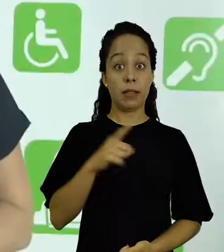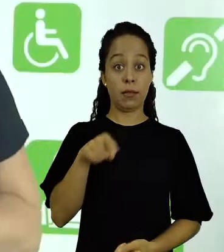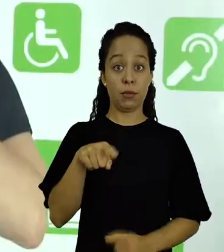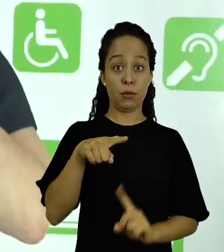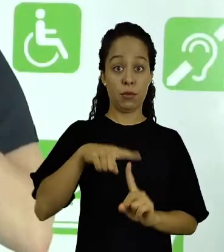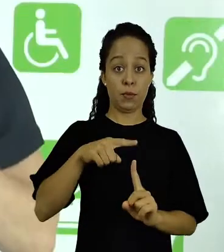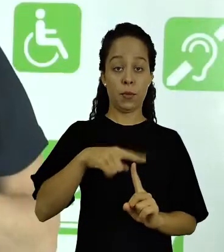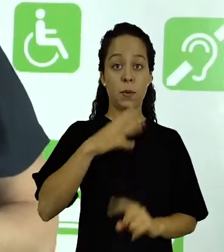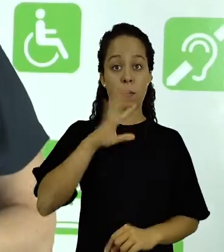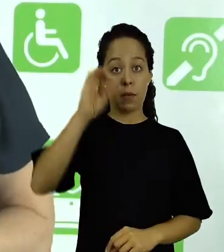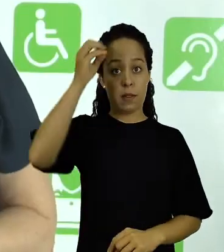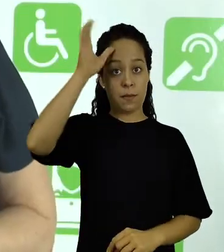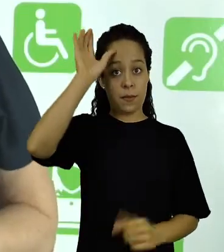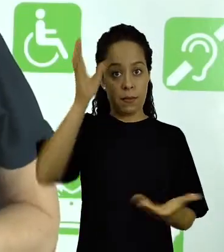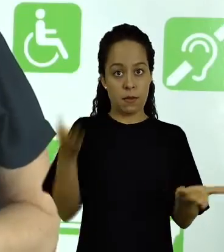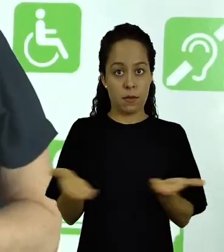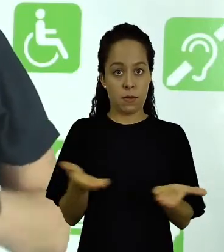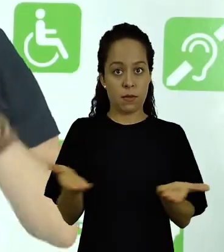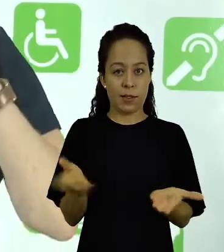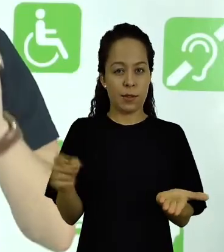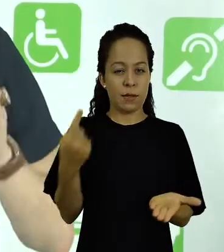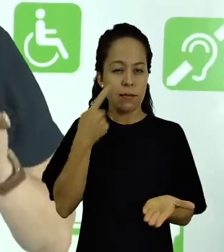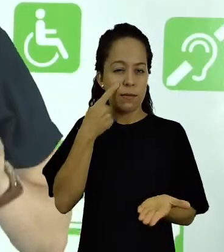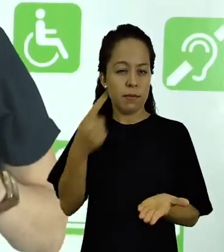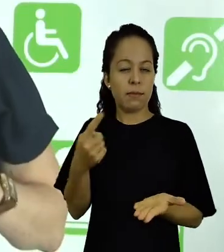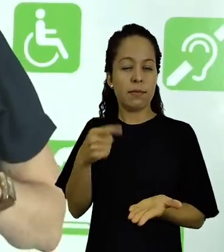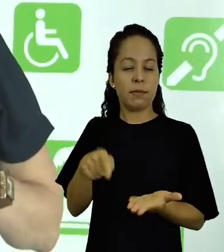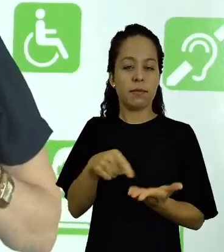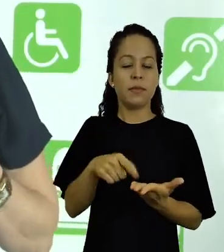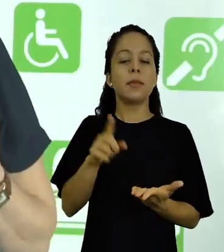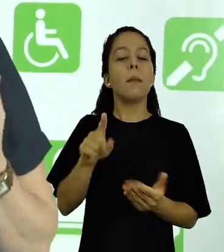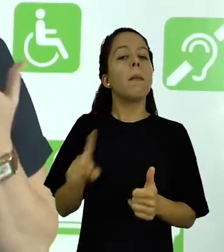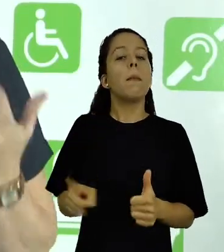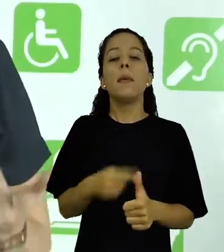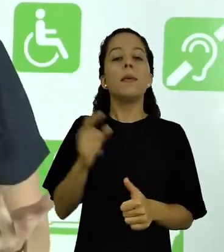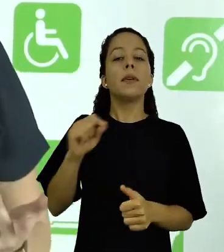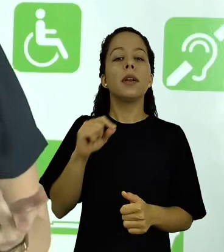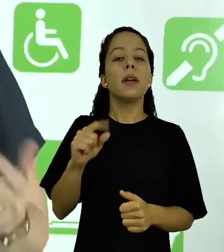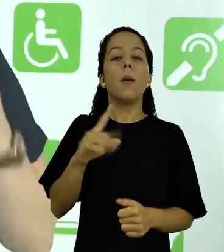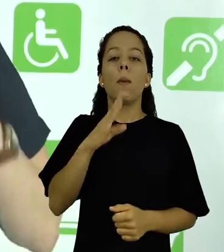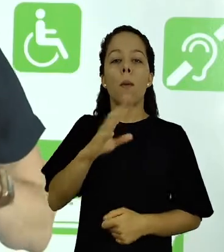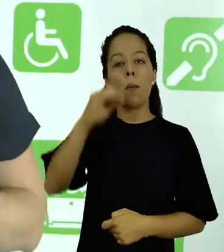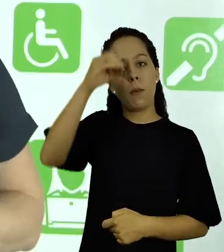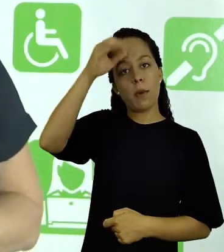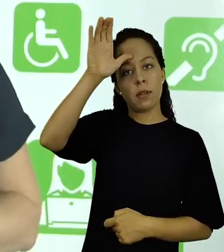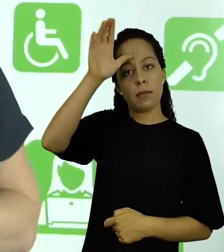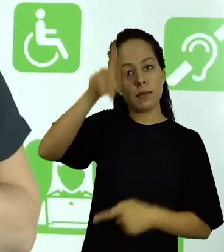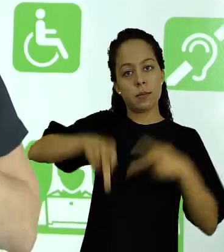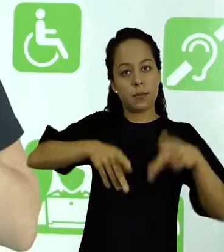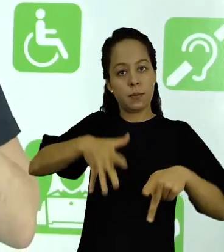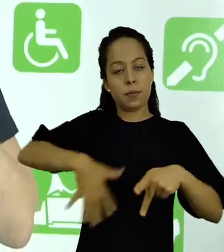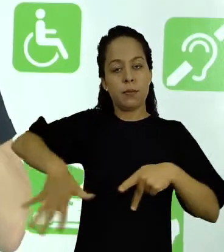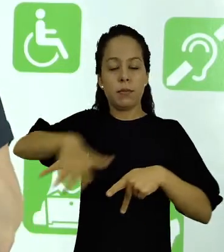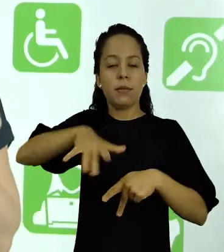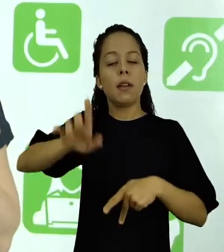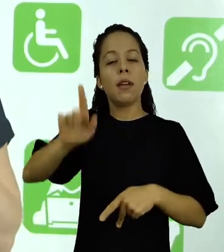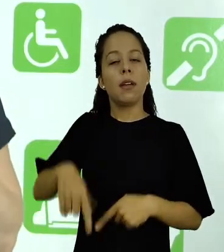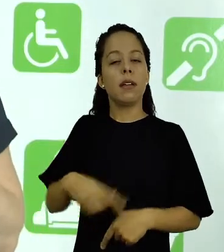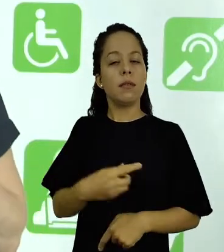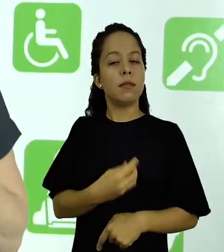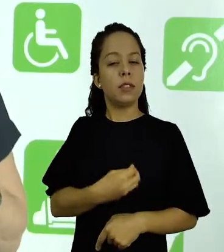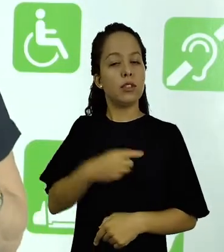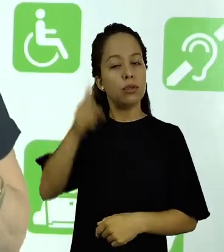Dentre os tipos de conhecimento que nós vamos ver, o primeiro deles é o conhecimento popular, também chamado de conhecimento